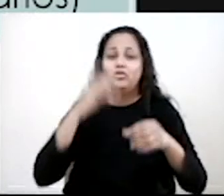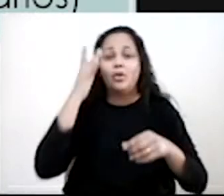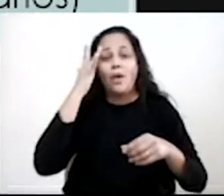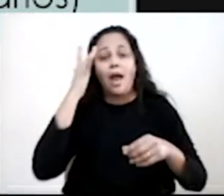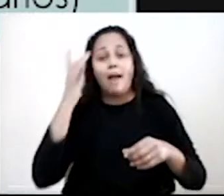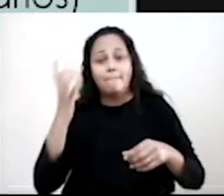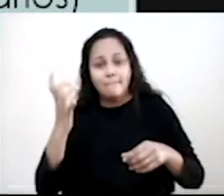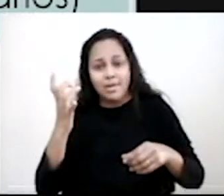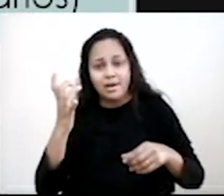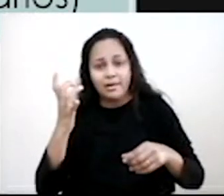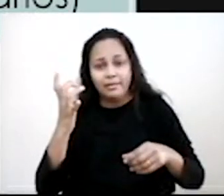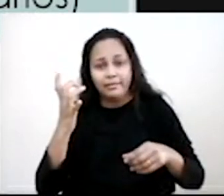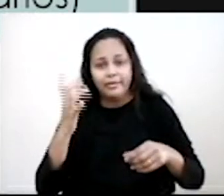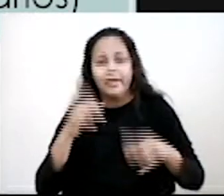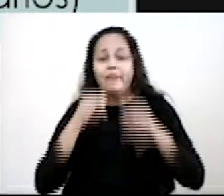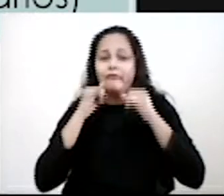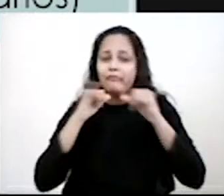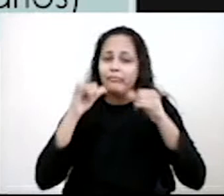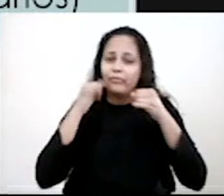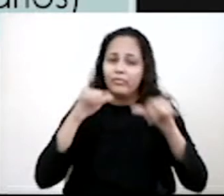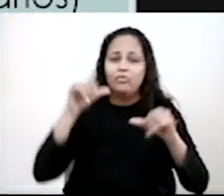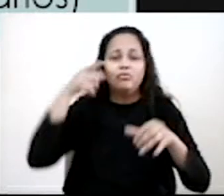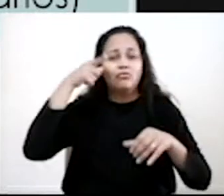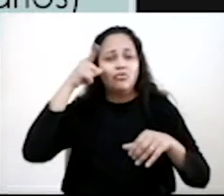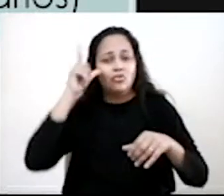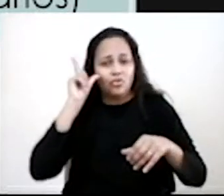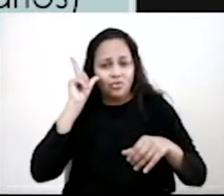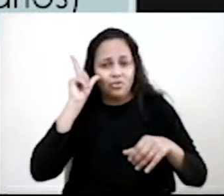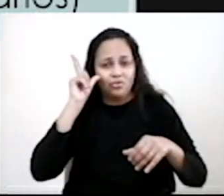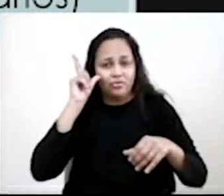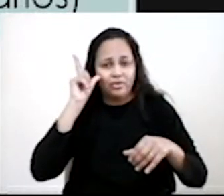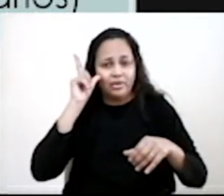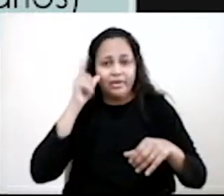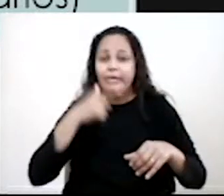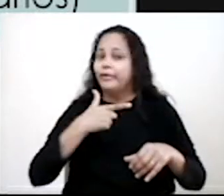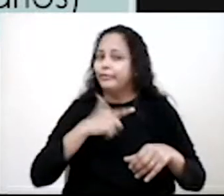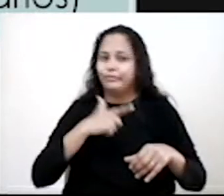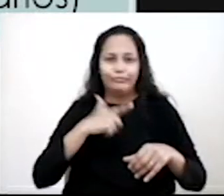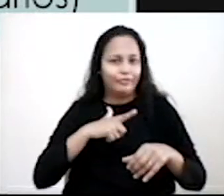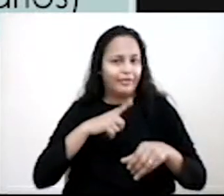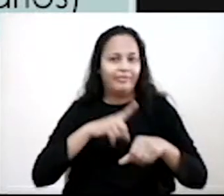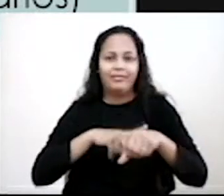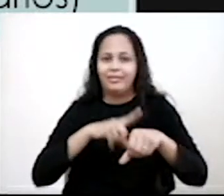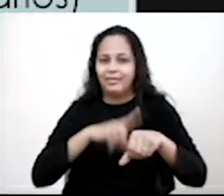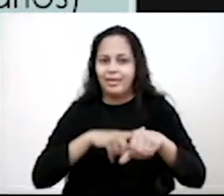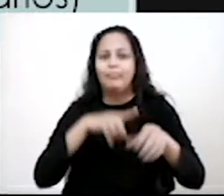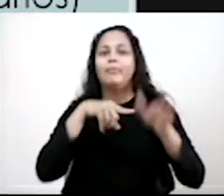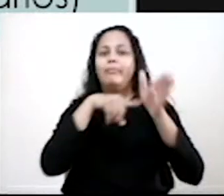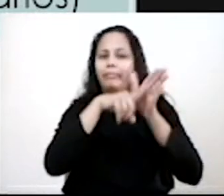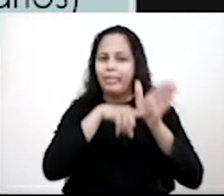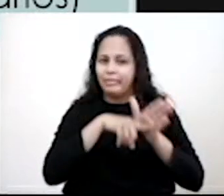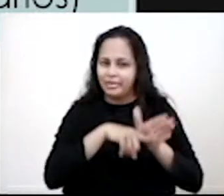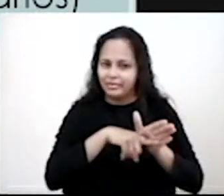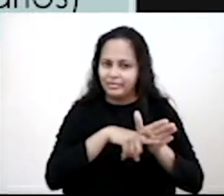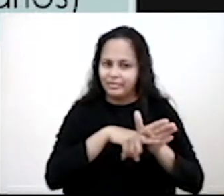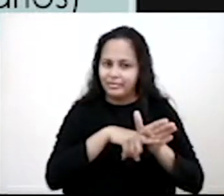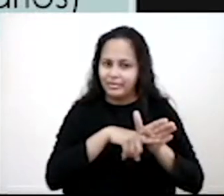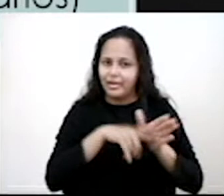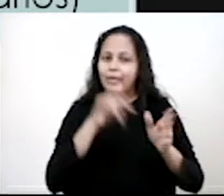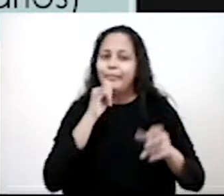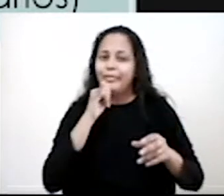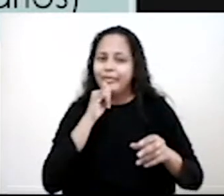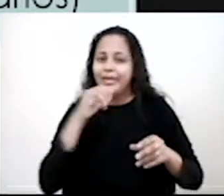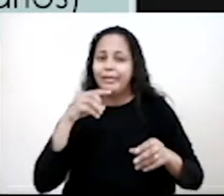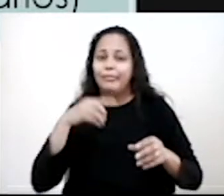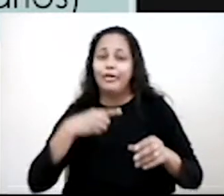o que aconteceu hoje. Então, ele tem que ser sobre um fato recente e não tem tempo de pesquisar. Se ele deixar para publicar na semana